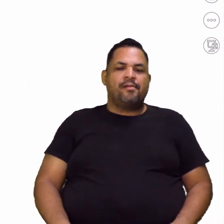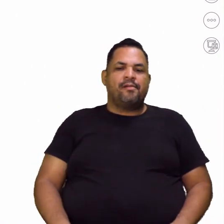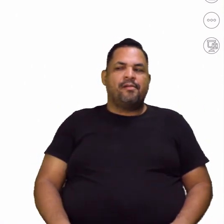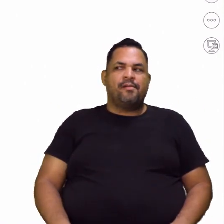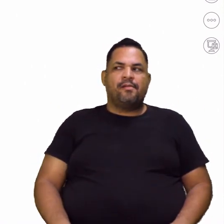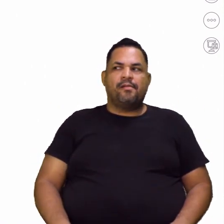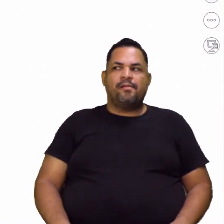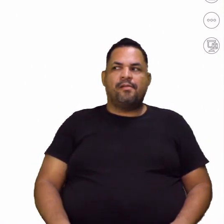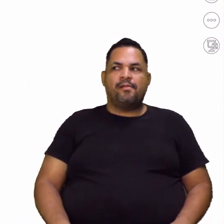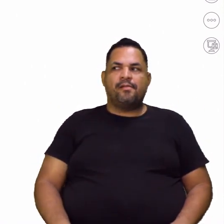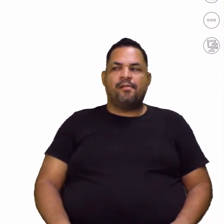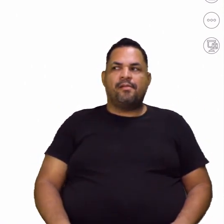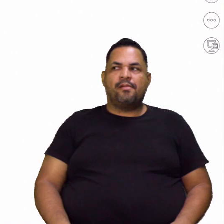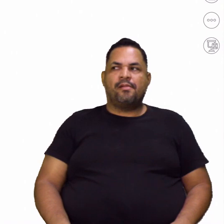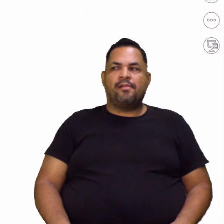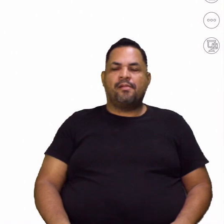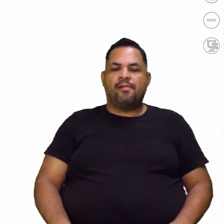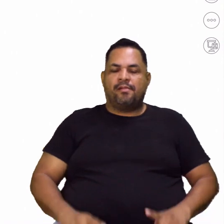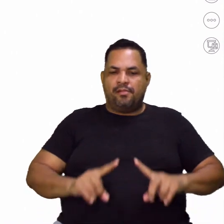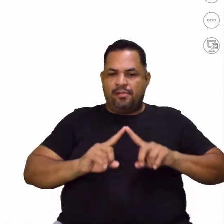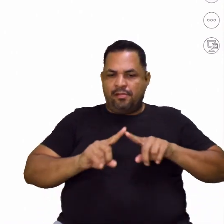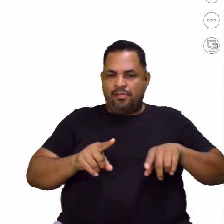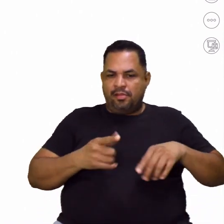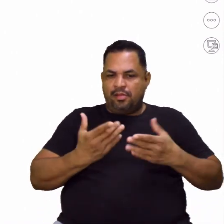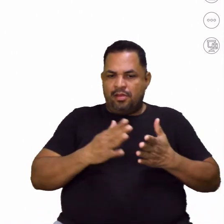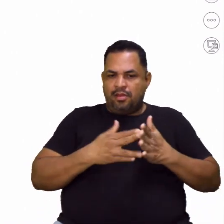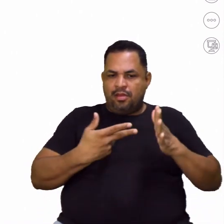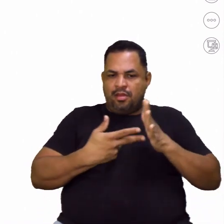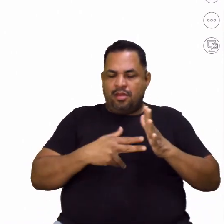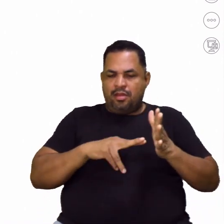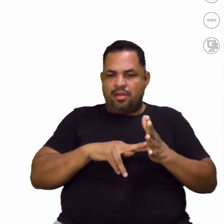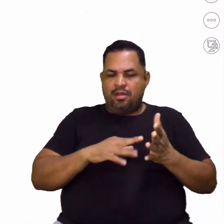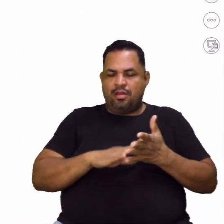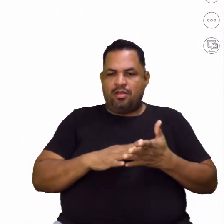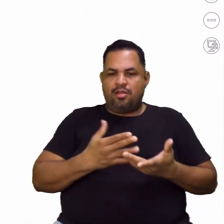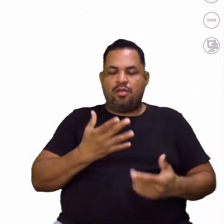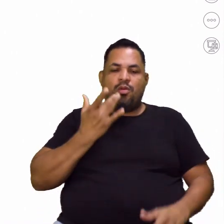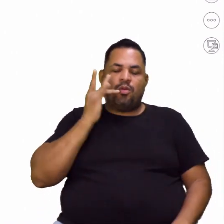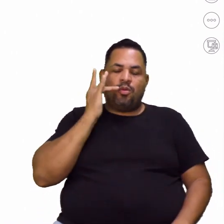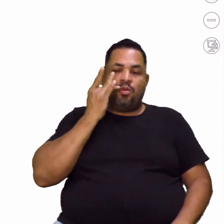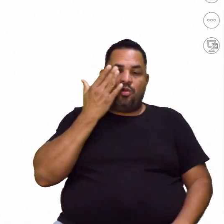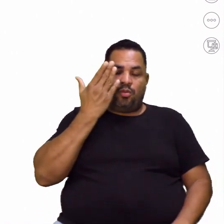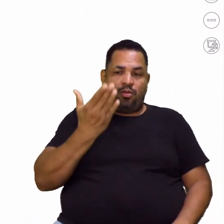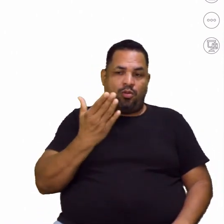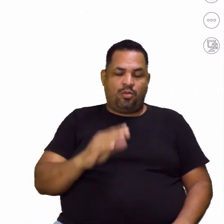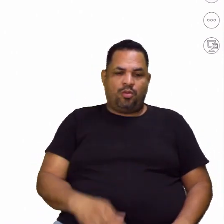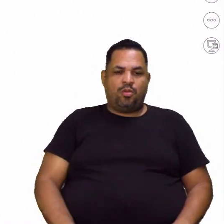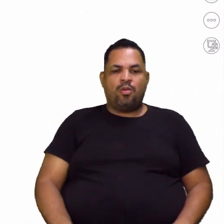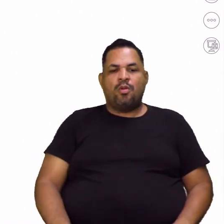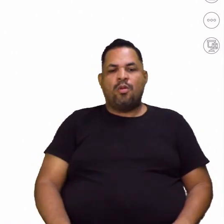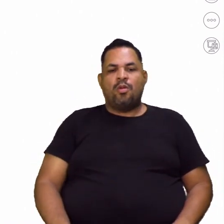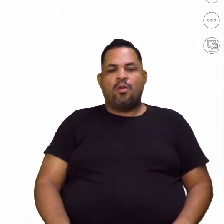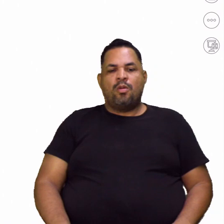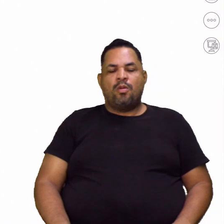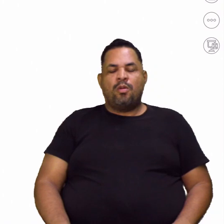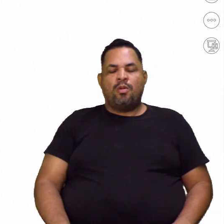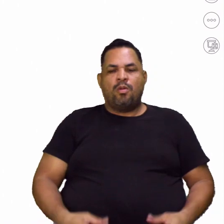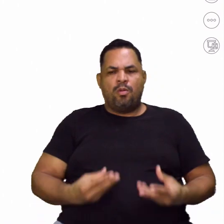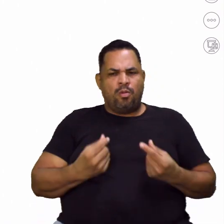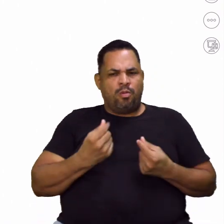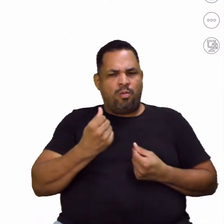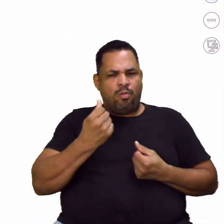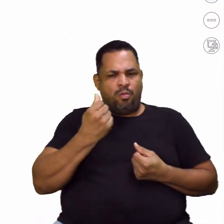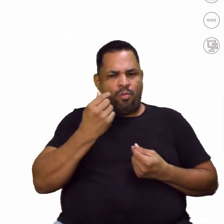aperrado. Não é mesmo? Mas é nesse sentido que está aqui. Em ouro. Ó, muita grana.